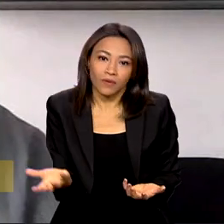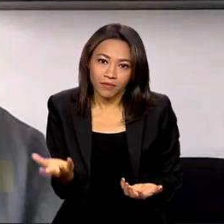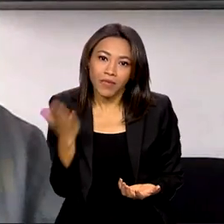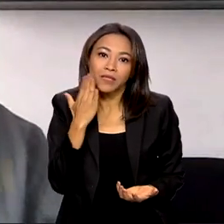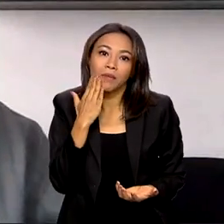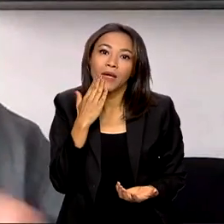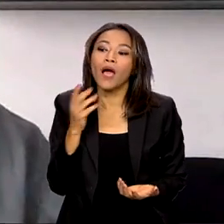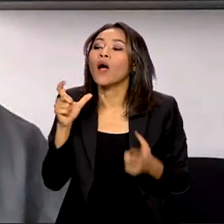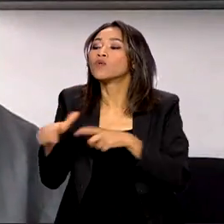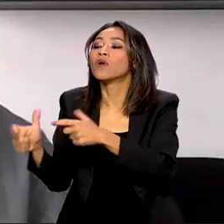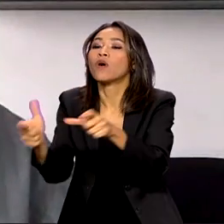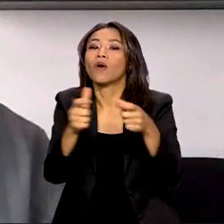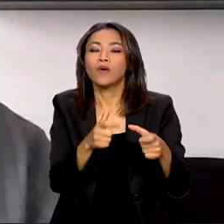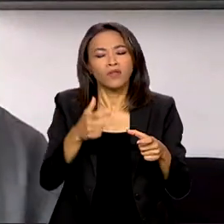monitorar um monte de outras coisas.